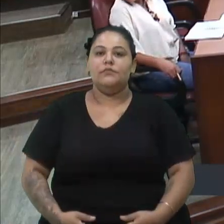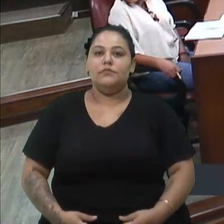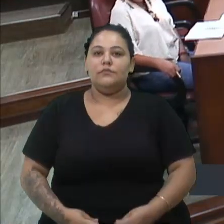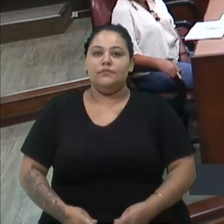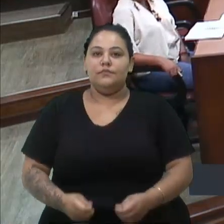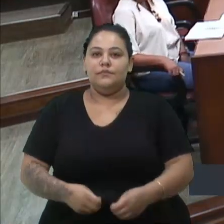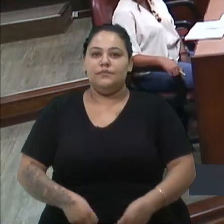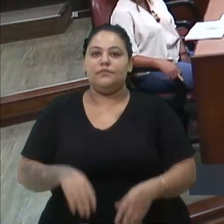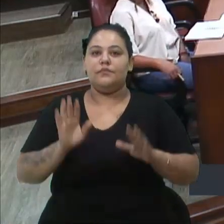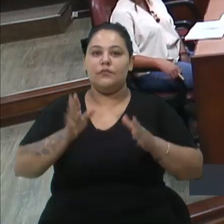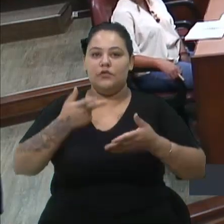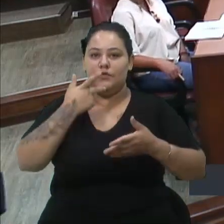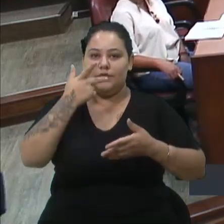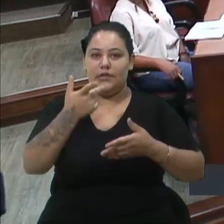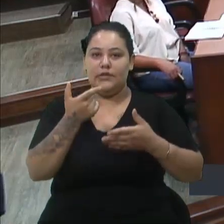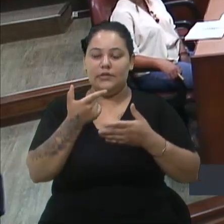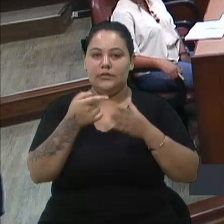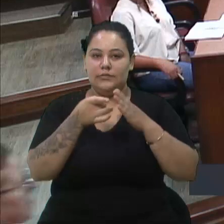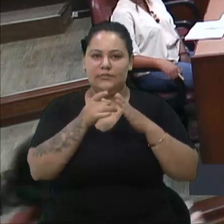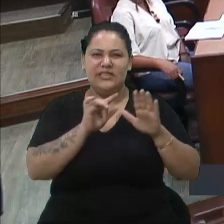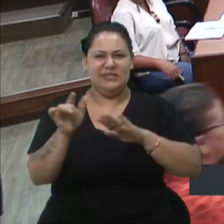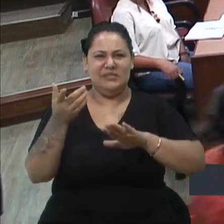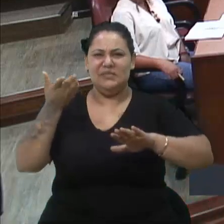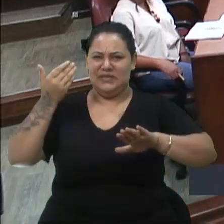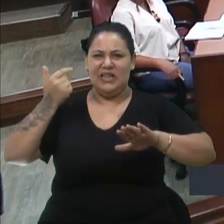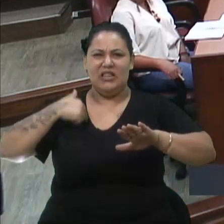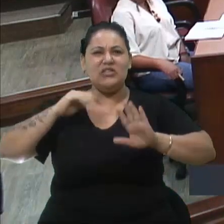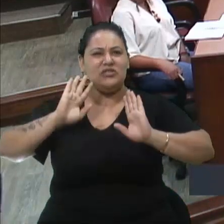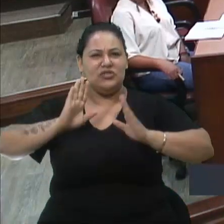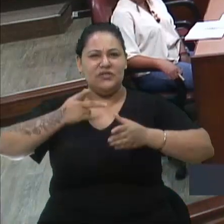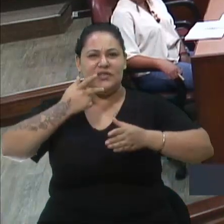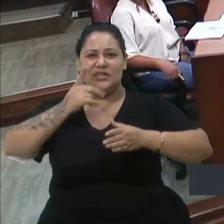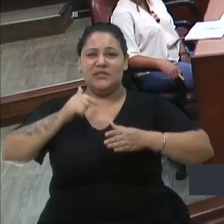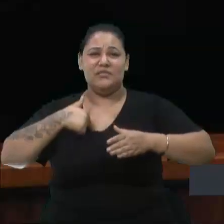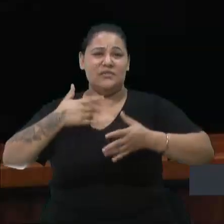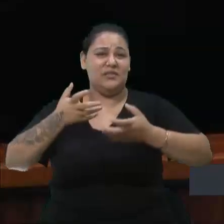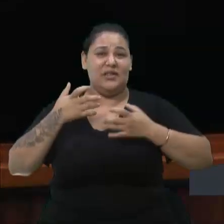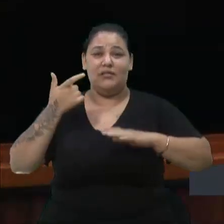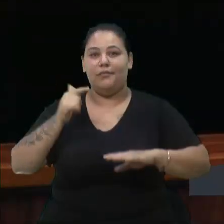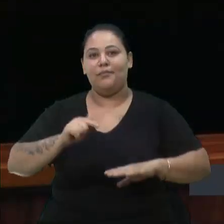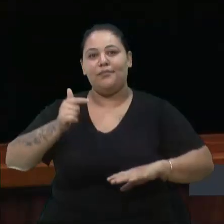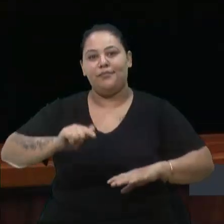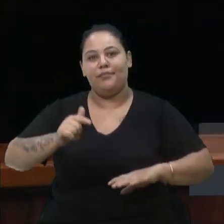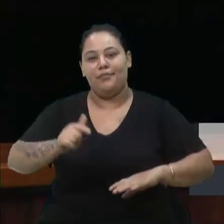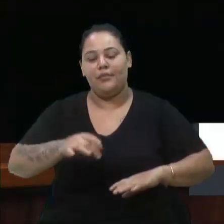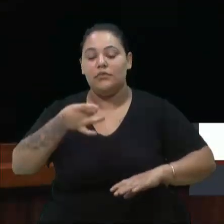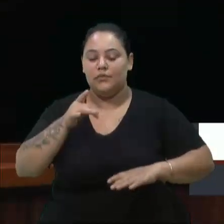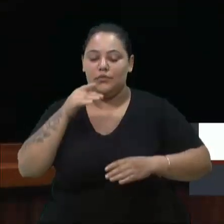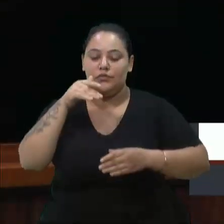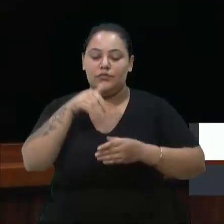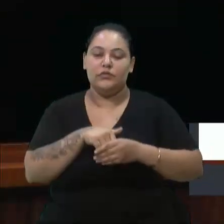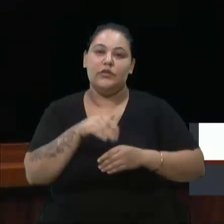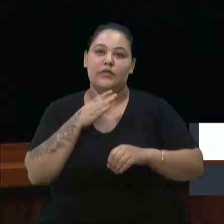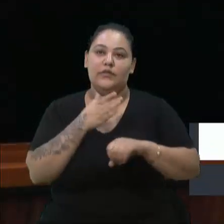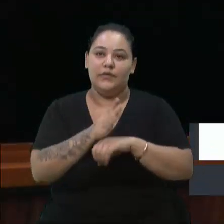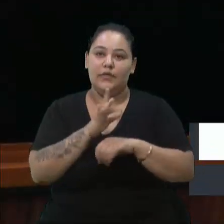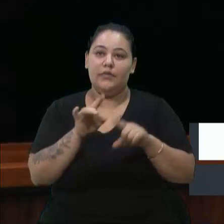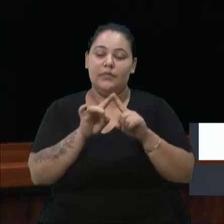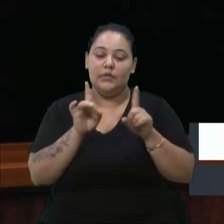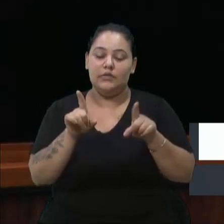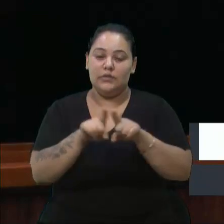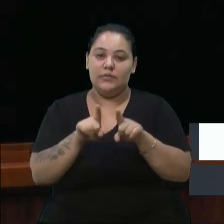havia falado sobre isso a semana passada, e não vou repetir, nós vamos votar favorável, mas eu também quero